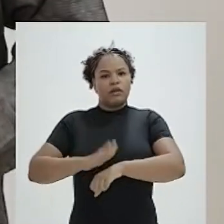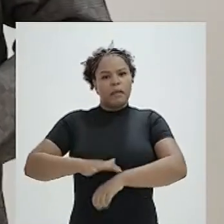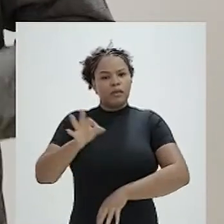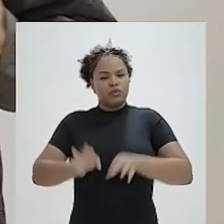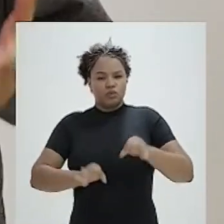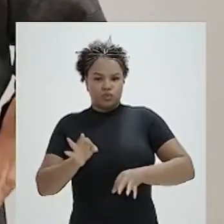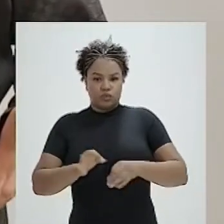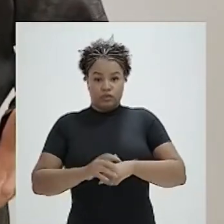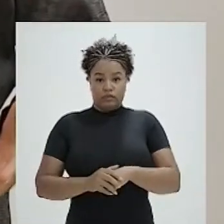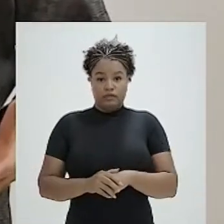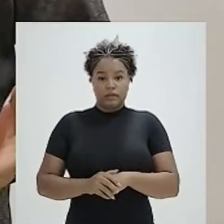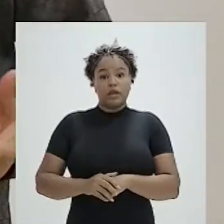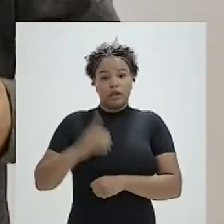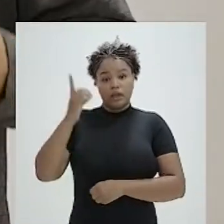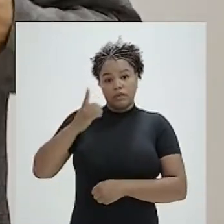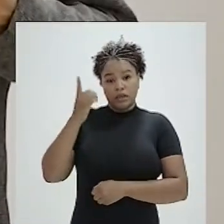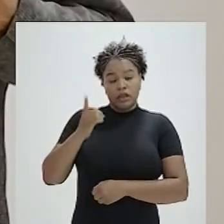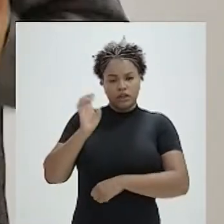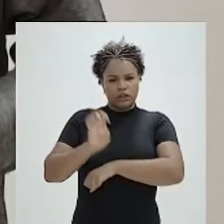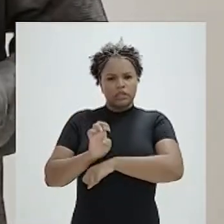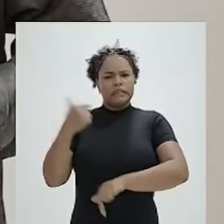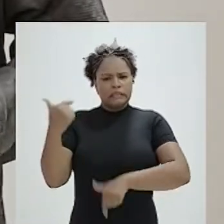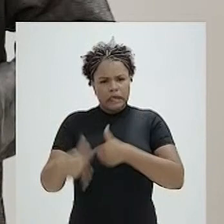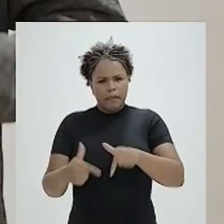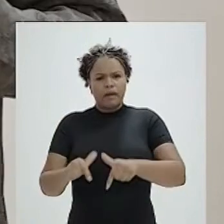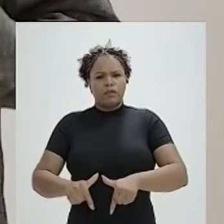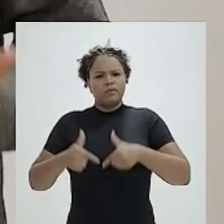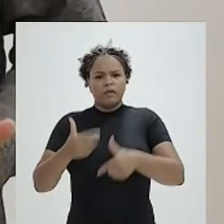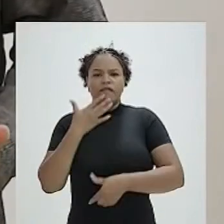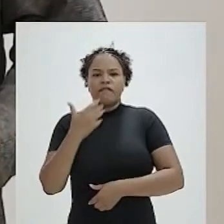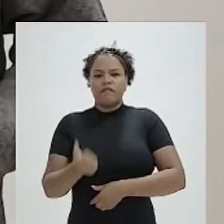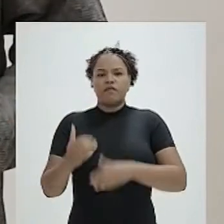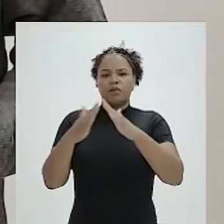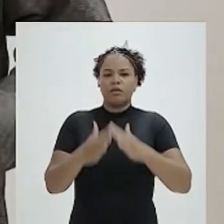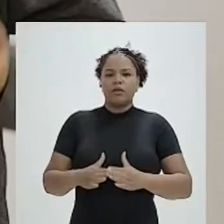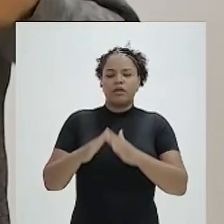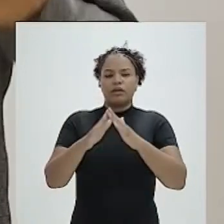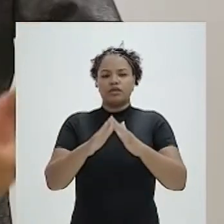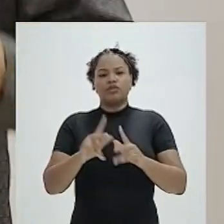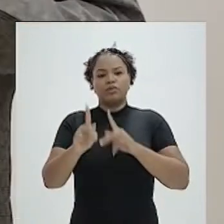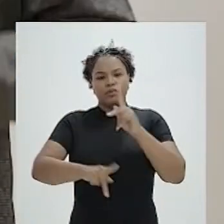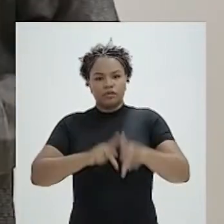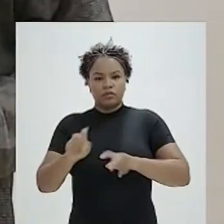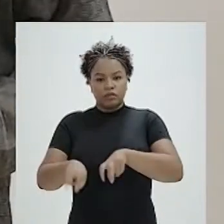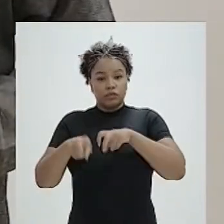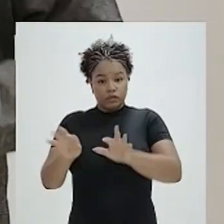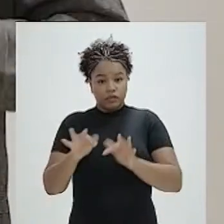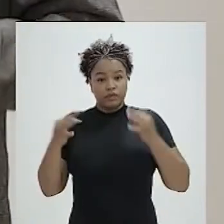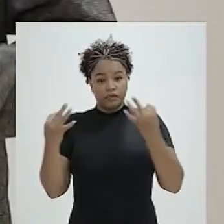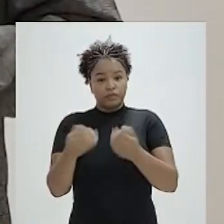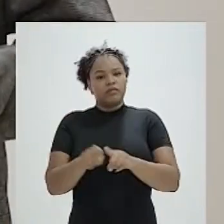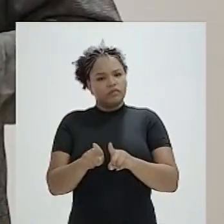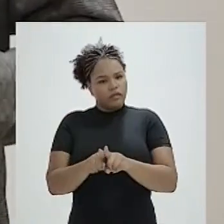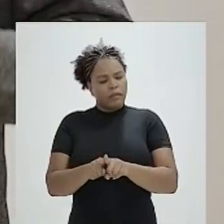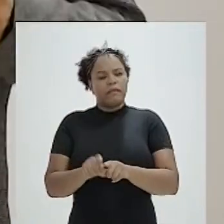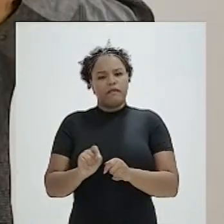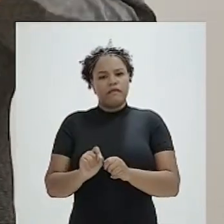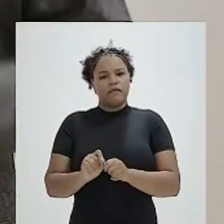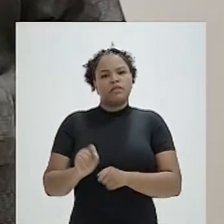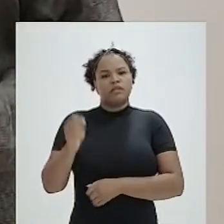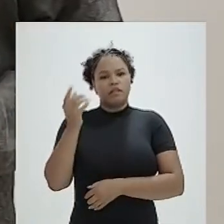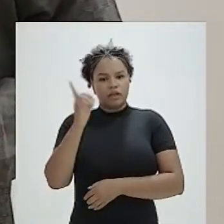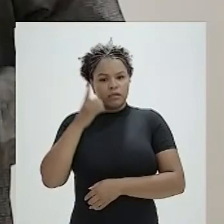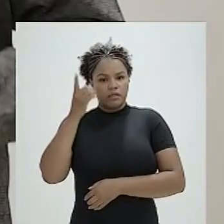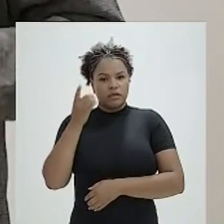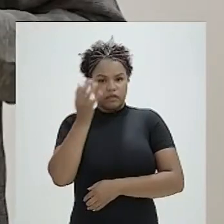Como deputado estadual Trabalho arduamente A favor da moradia popular Da agricultura familiar E assim farei como deputado federal